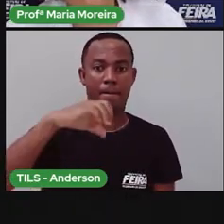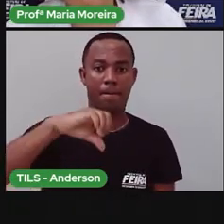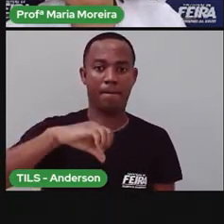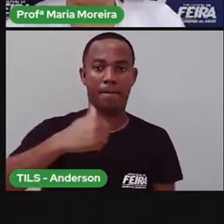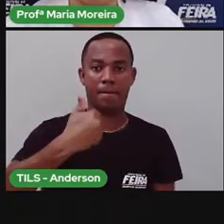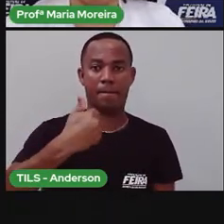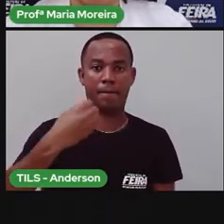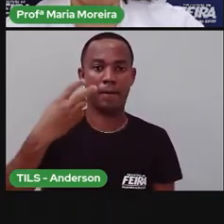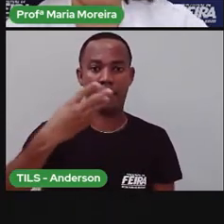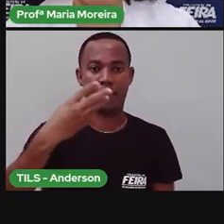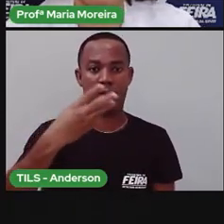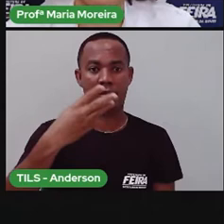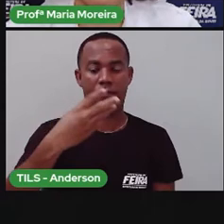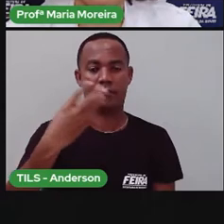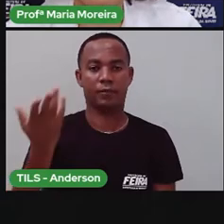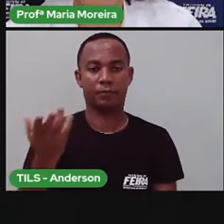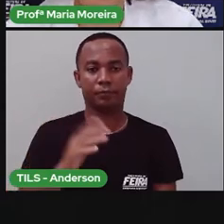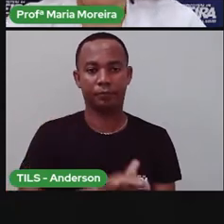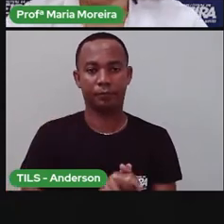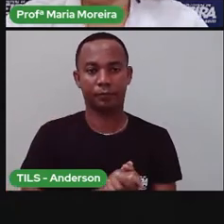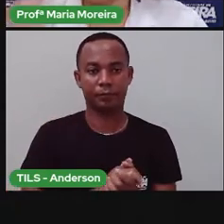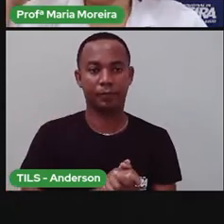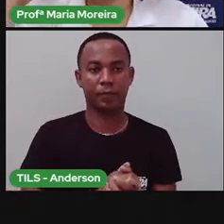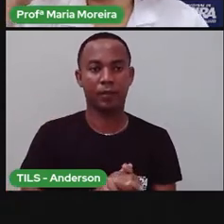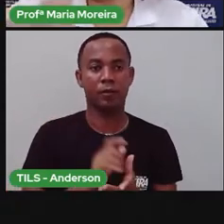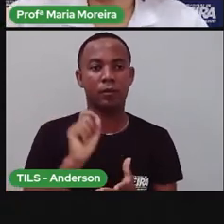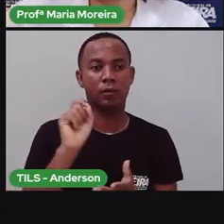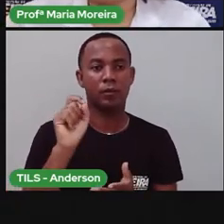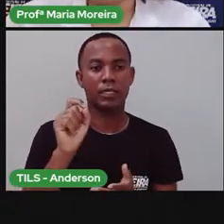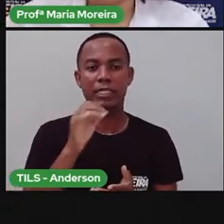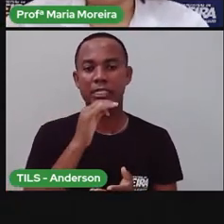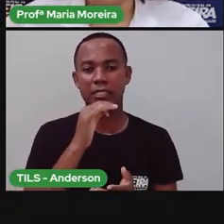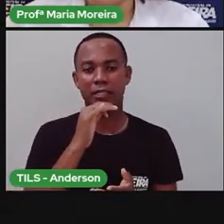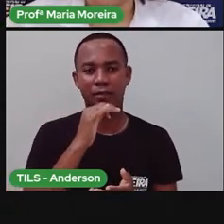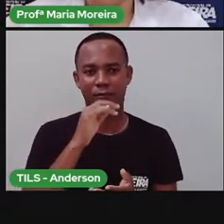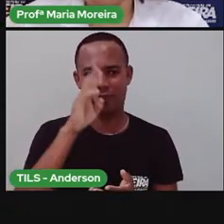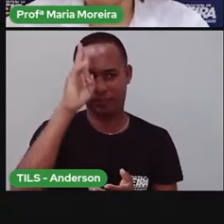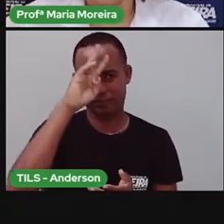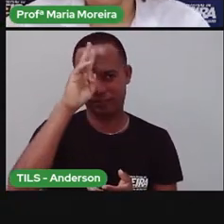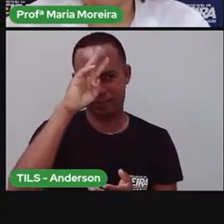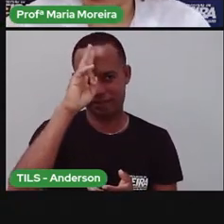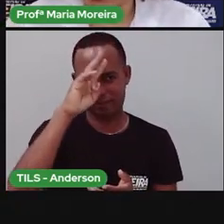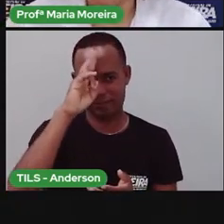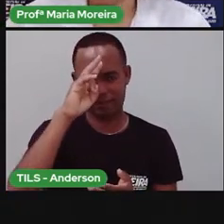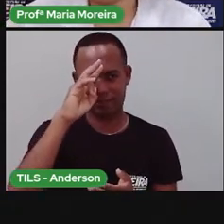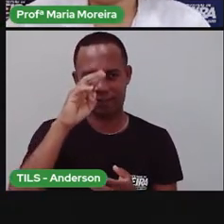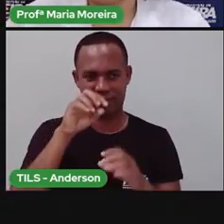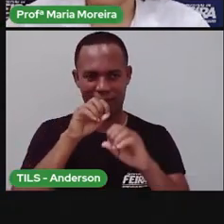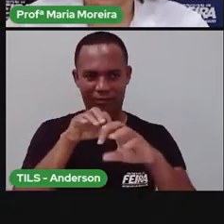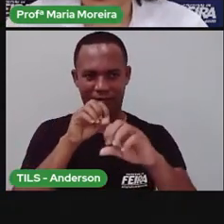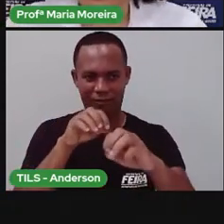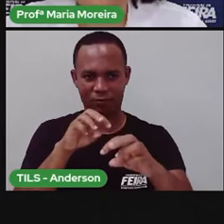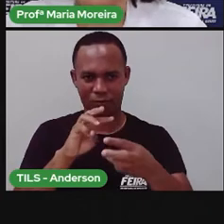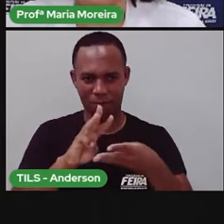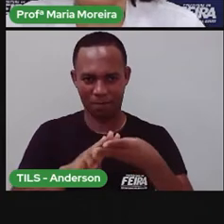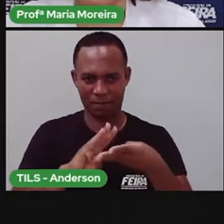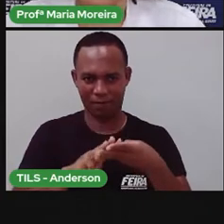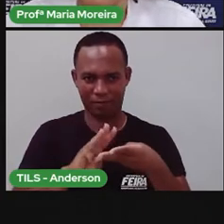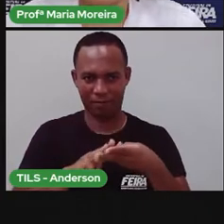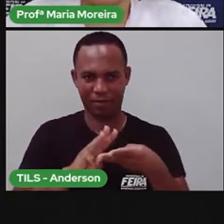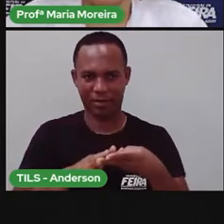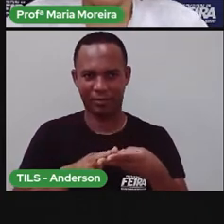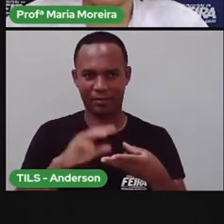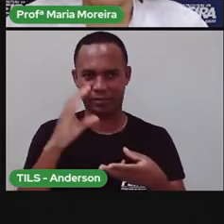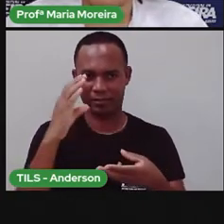agora vai dar uma atividadezinha pra vocês. Se baseando naquilo que a Pró ensinou na aula de matemática, né, e